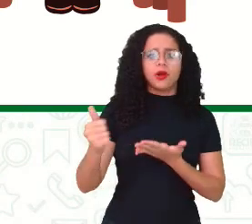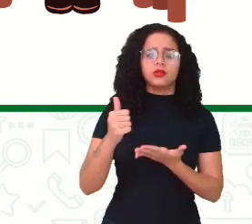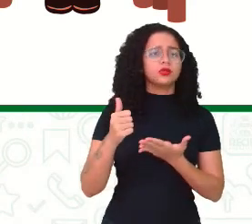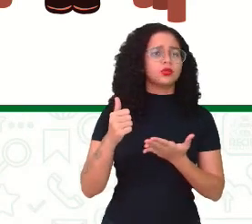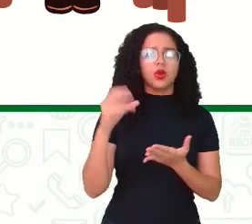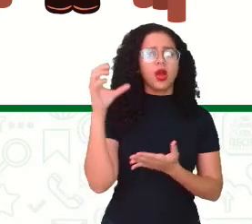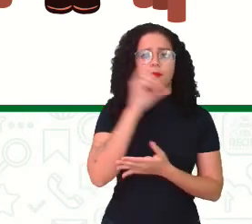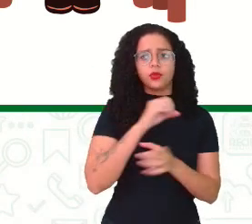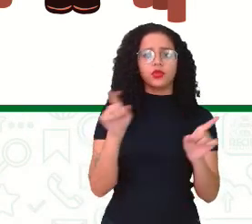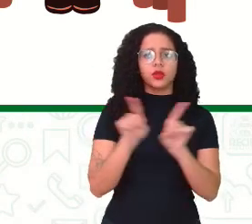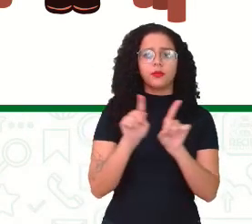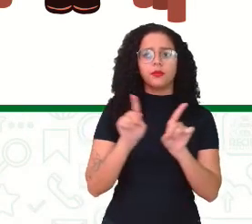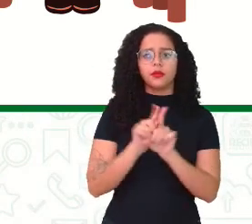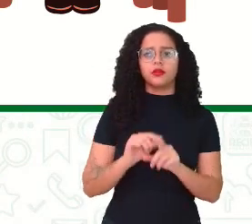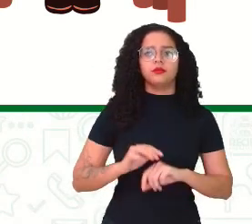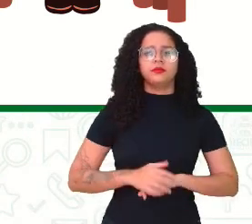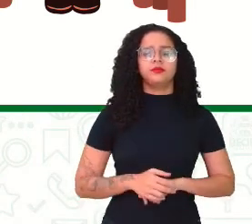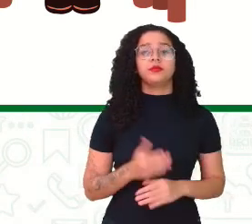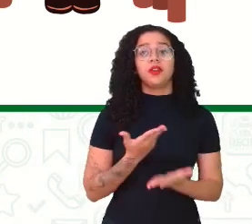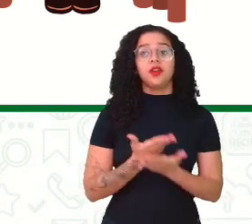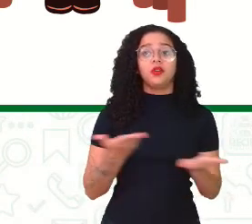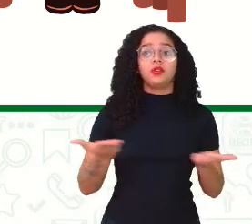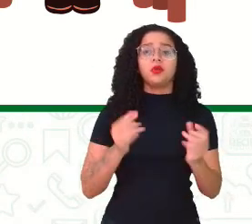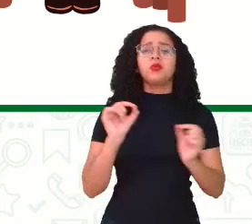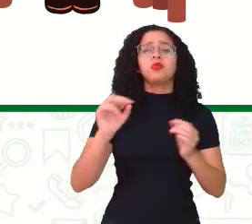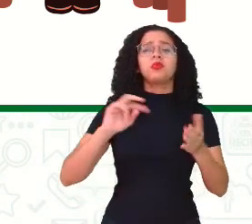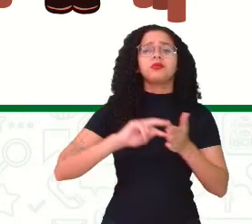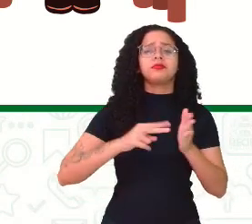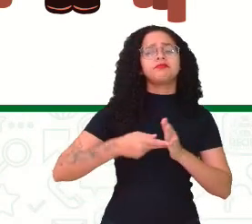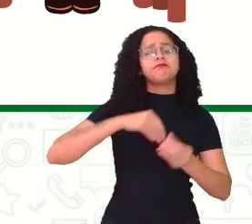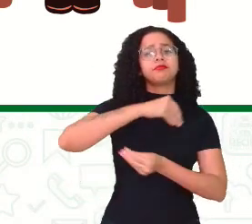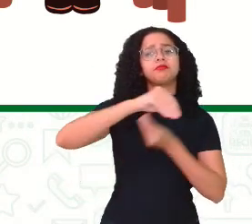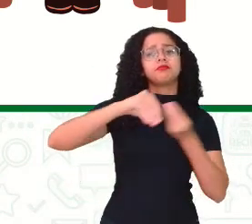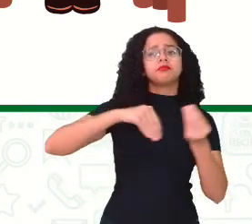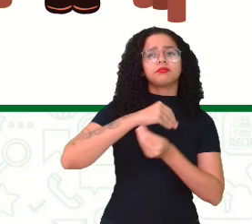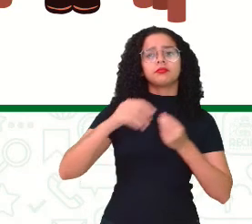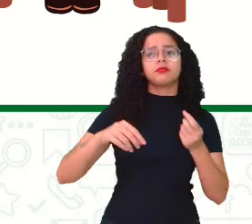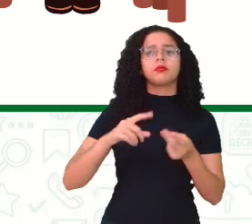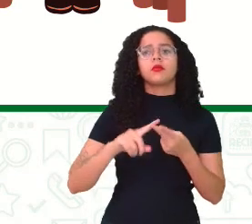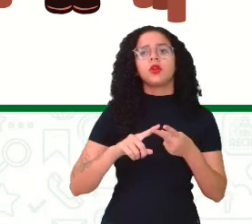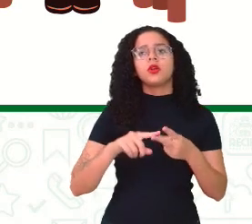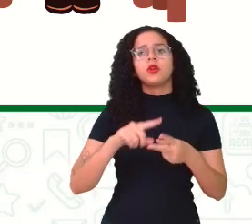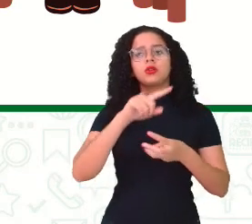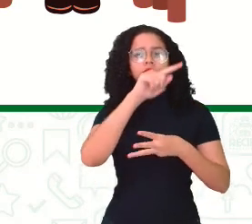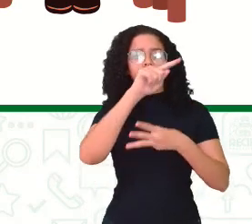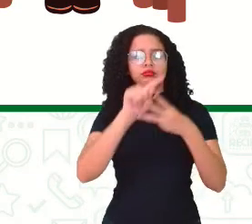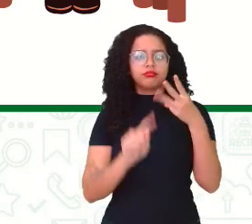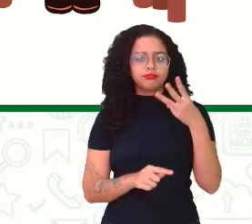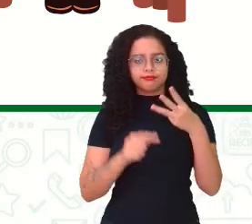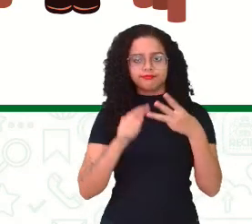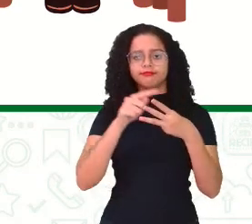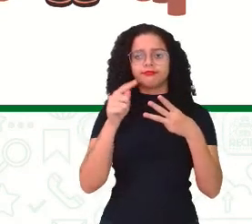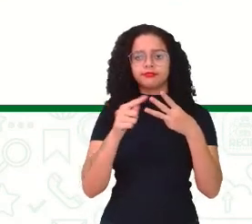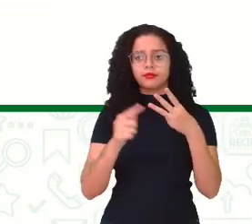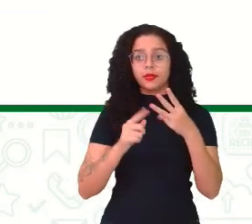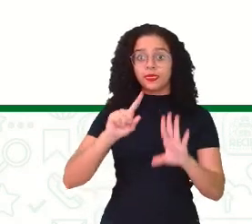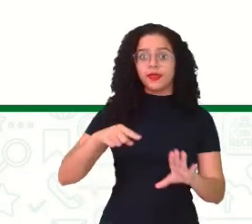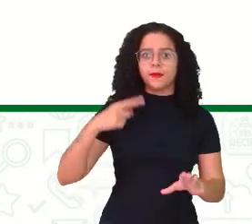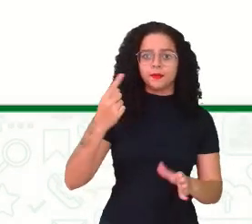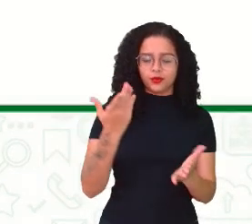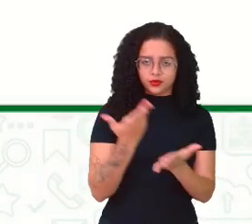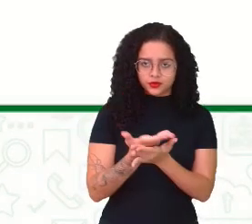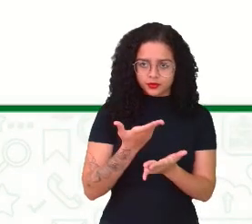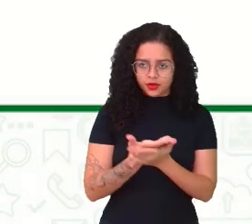piscado de olhos, olha só. Nós vimos na aula de hoje o que são misturas. Soluto, solvente e solução. Na próxima